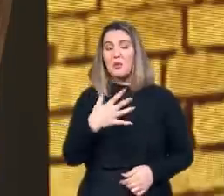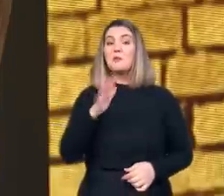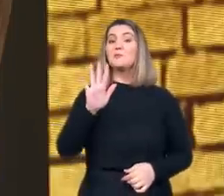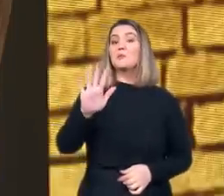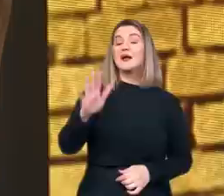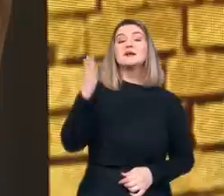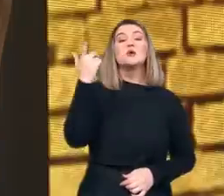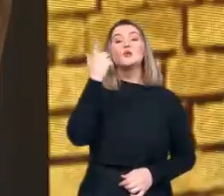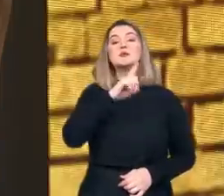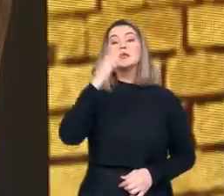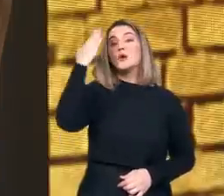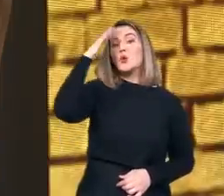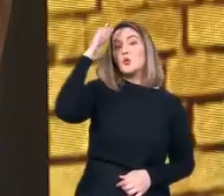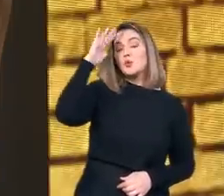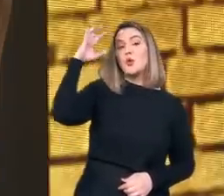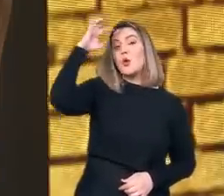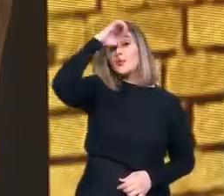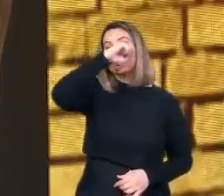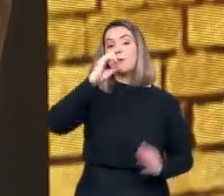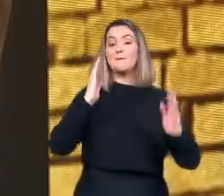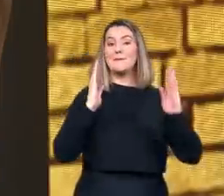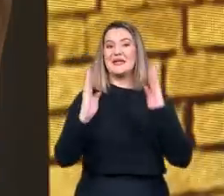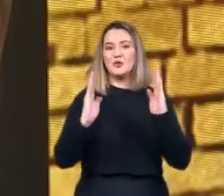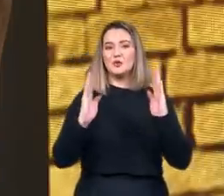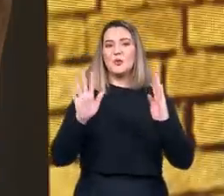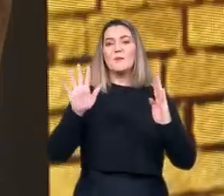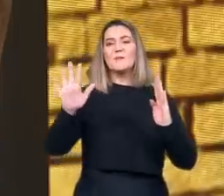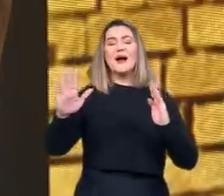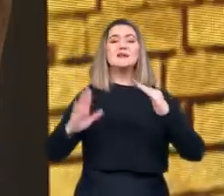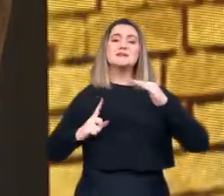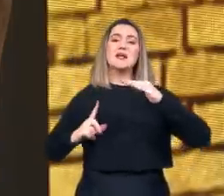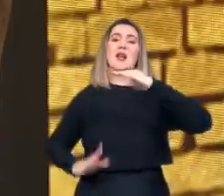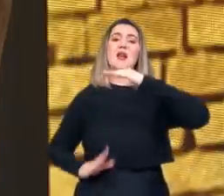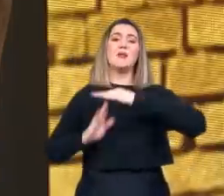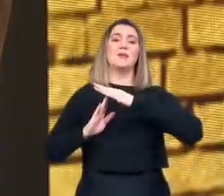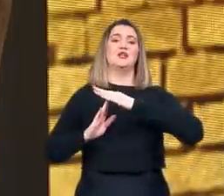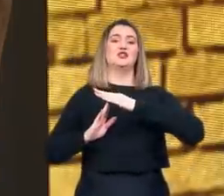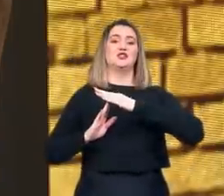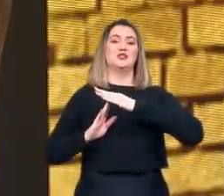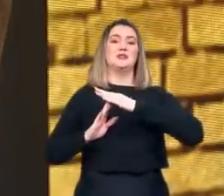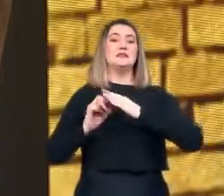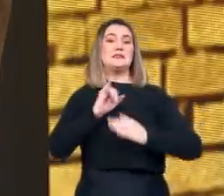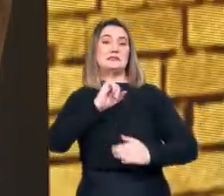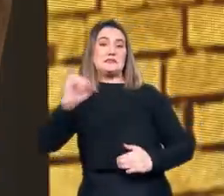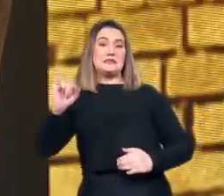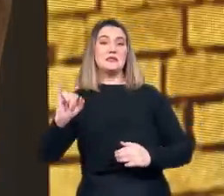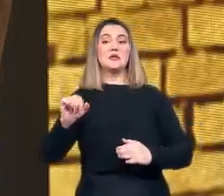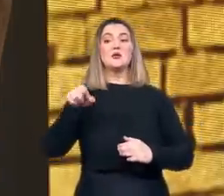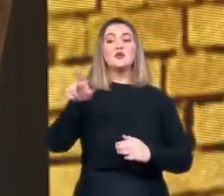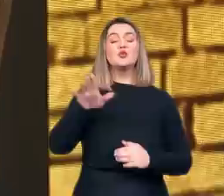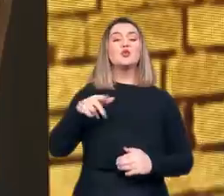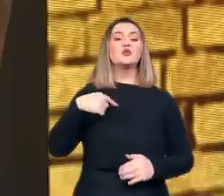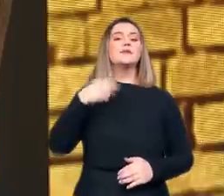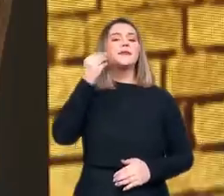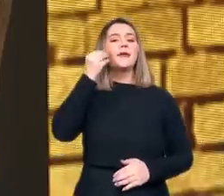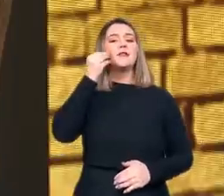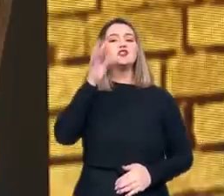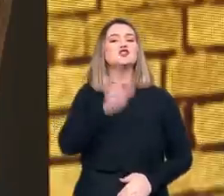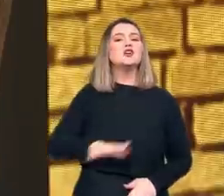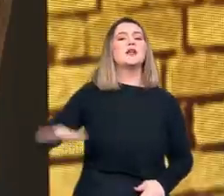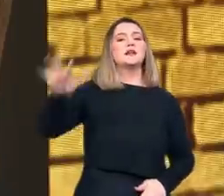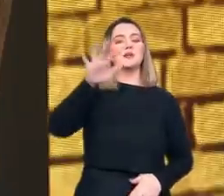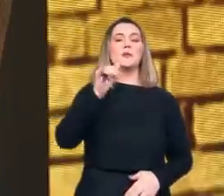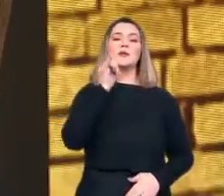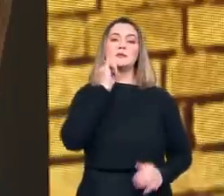compreender um período histórico específico, mas ele é limitado quando aplicado de maneira generalizada a todo um período